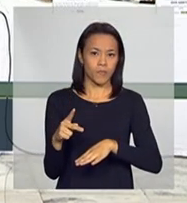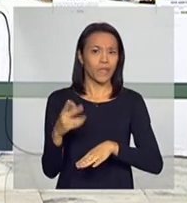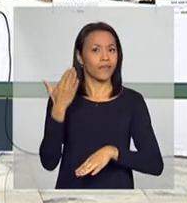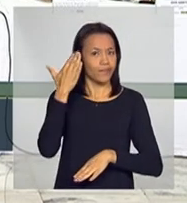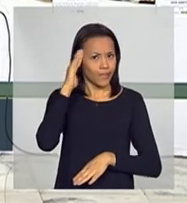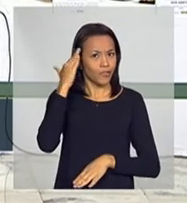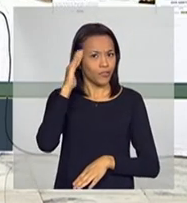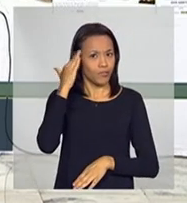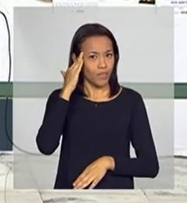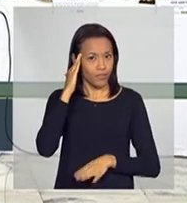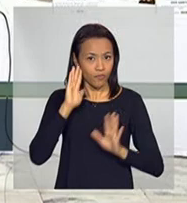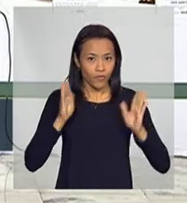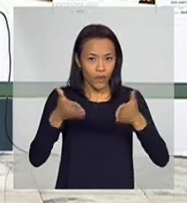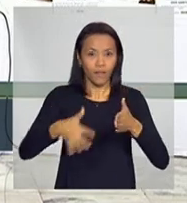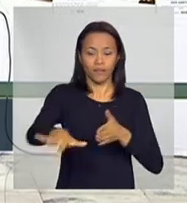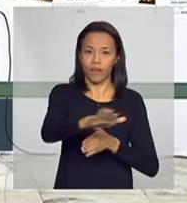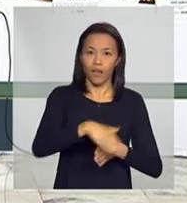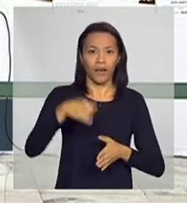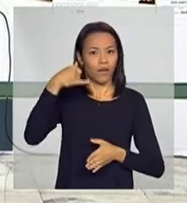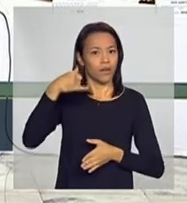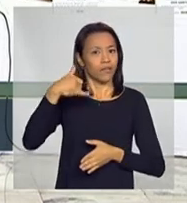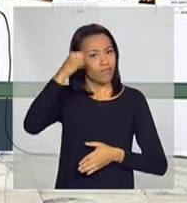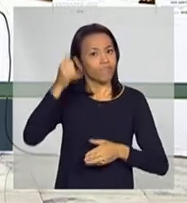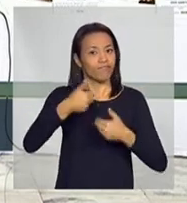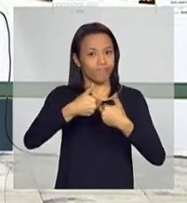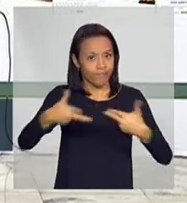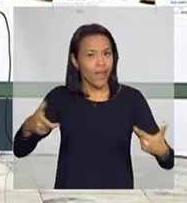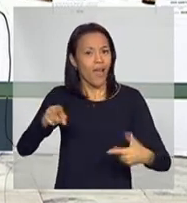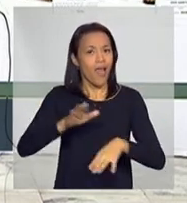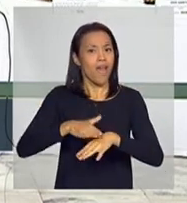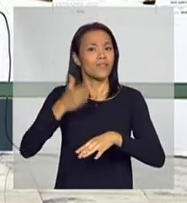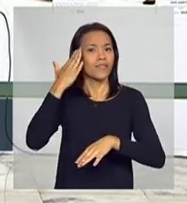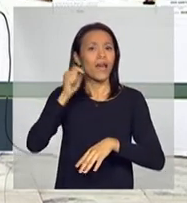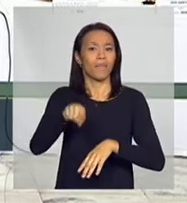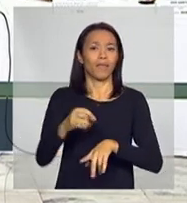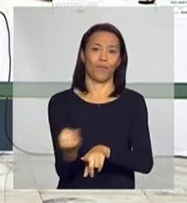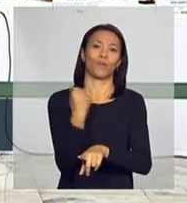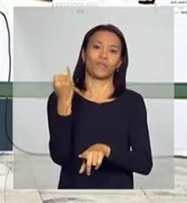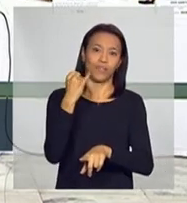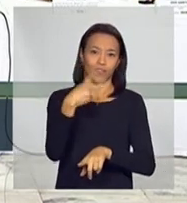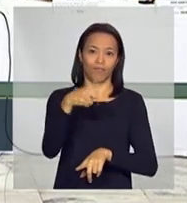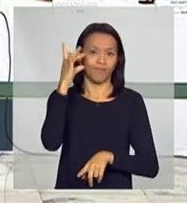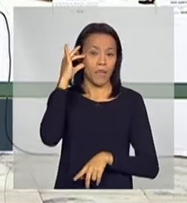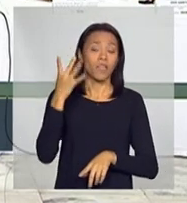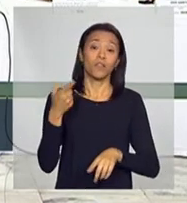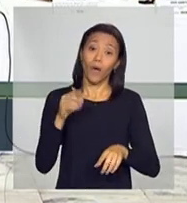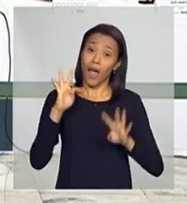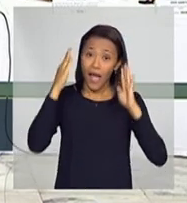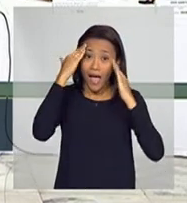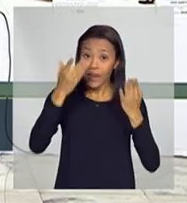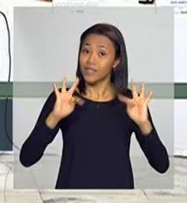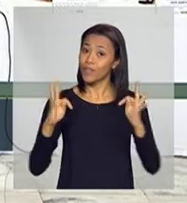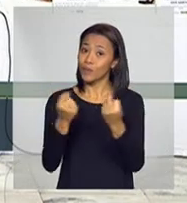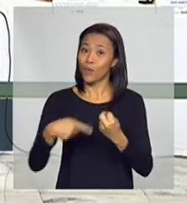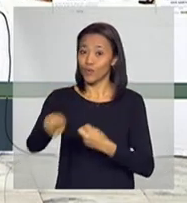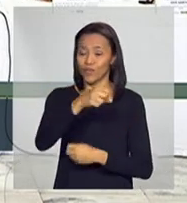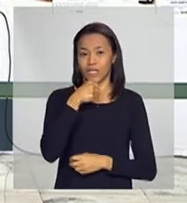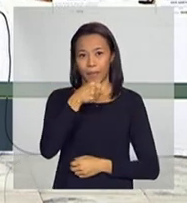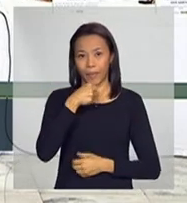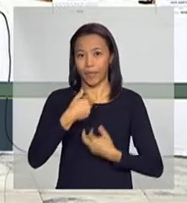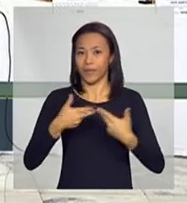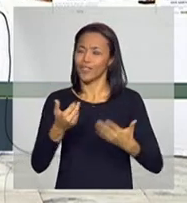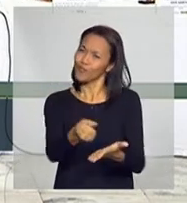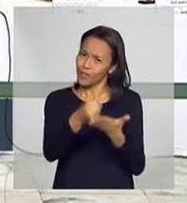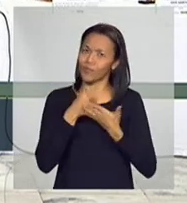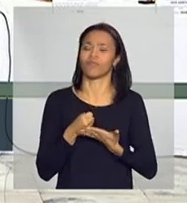compreensão com o setor agropecuário. Ela sabe a importância que tem o setor agropecuário. Então, eu quero agradecer a todos vocês, da imprensa, que nos